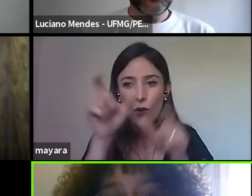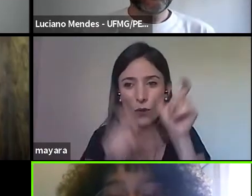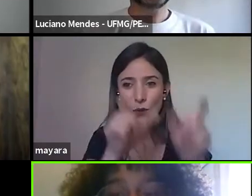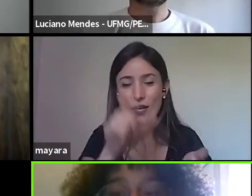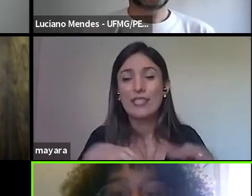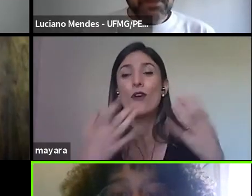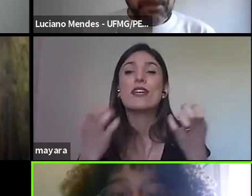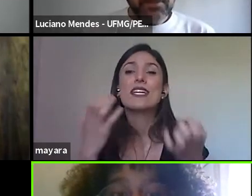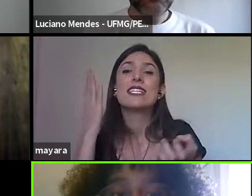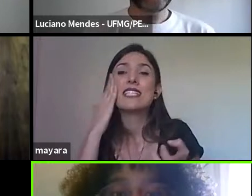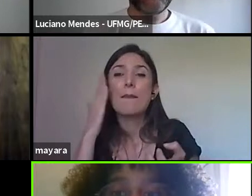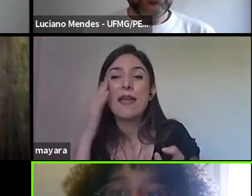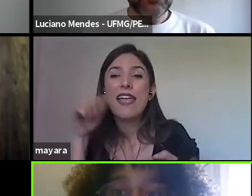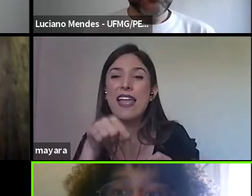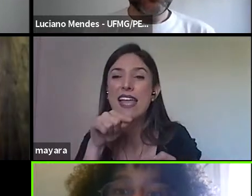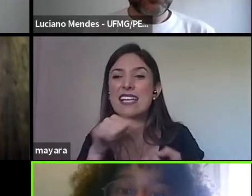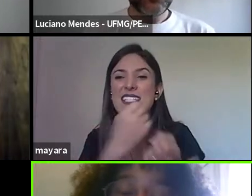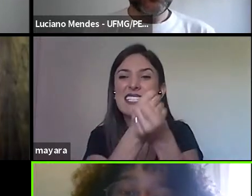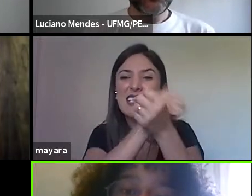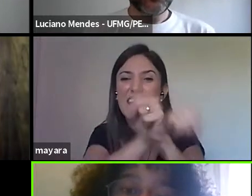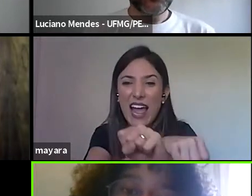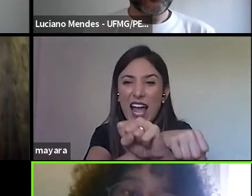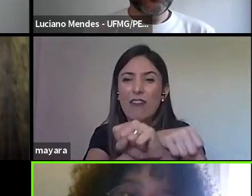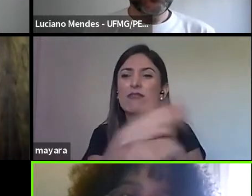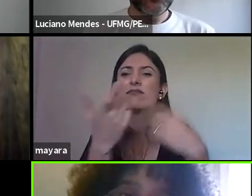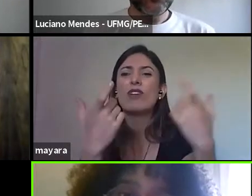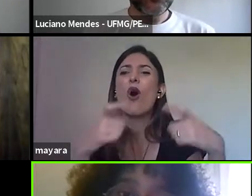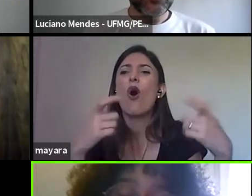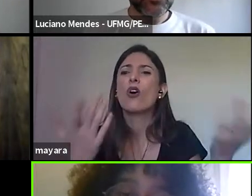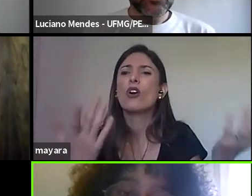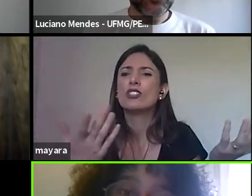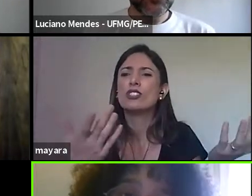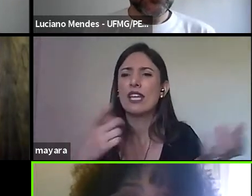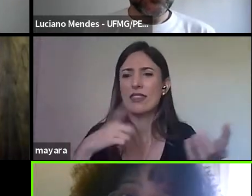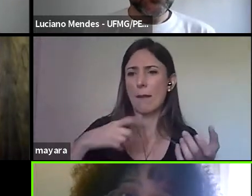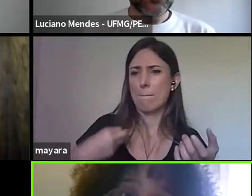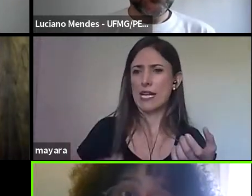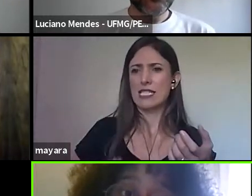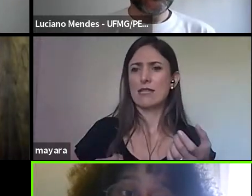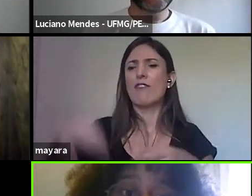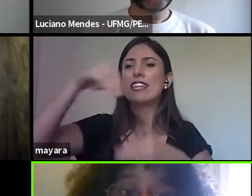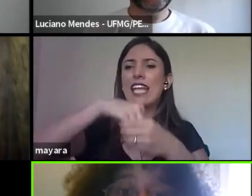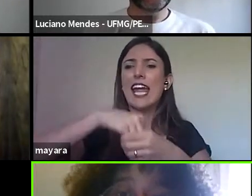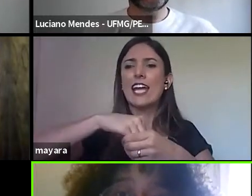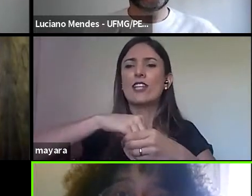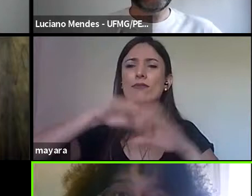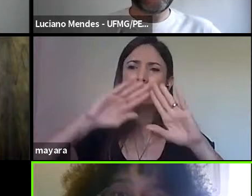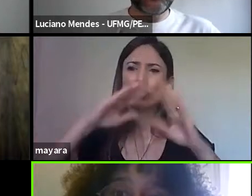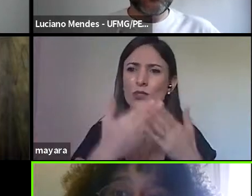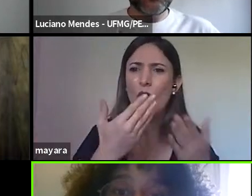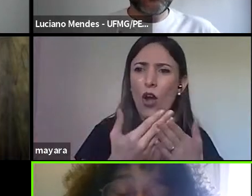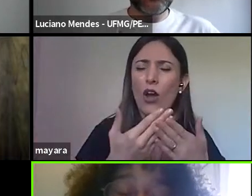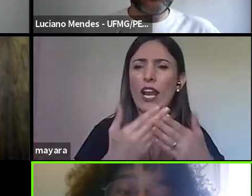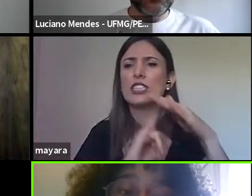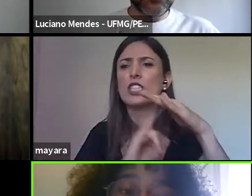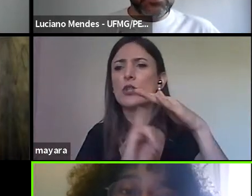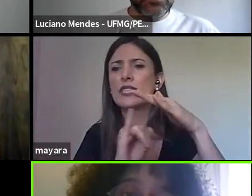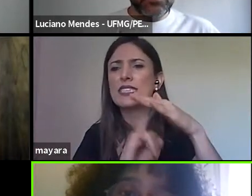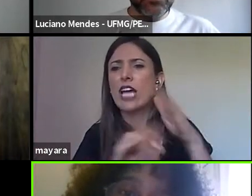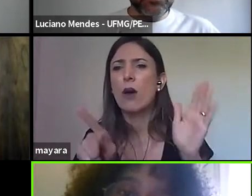aliás, eles estavam localizados dentro das instituições educacionais ou dentro das instituições